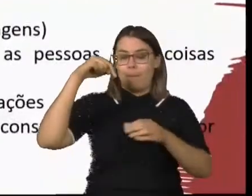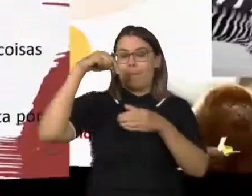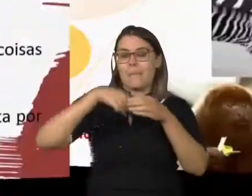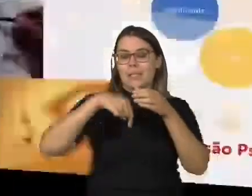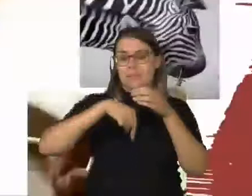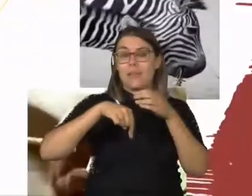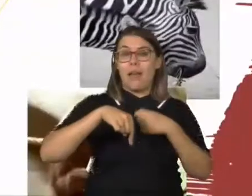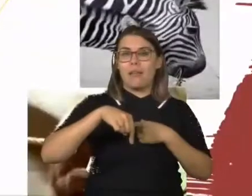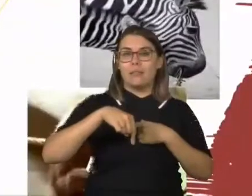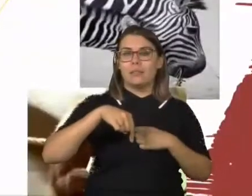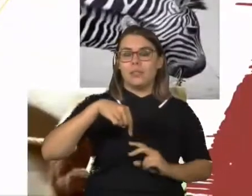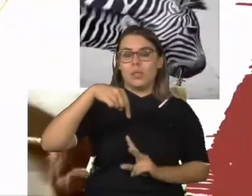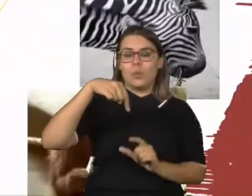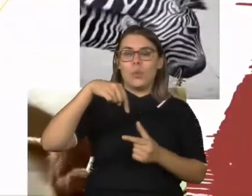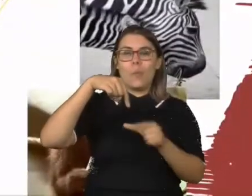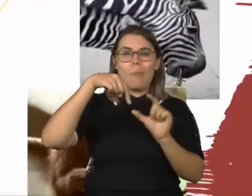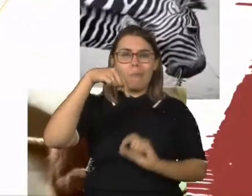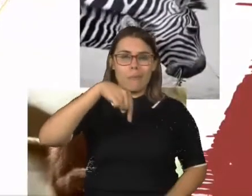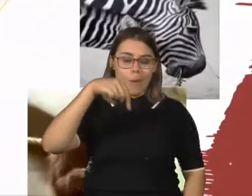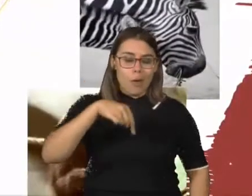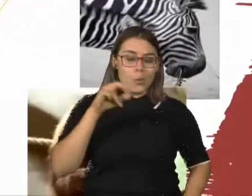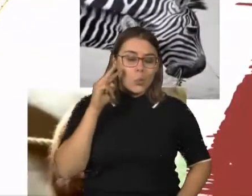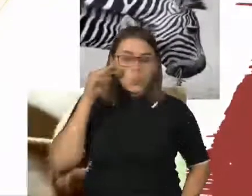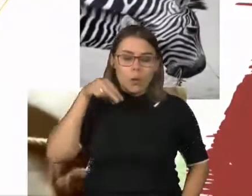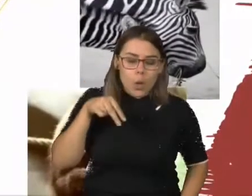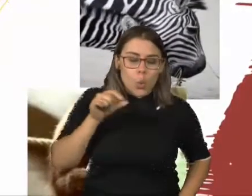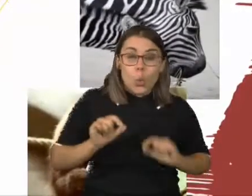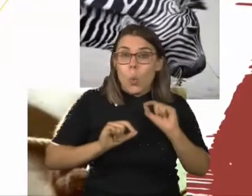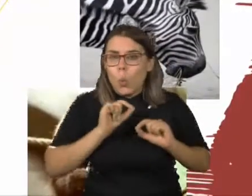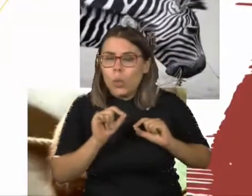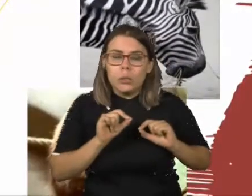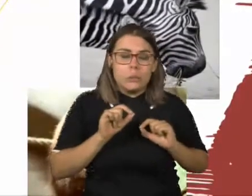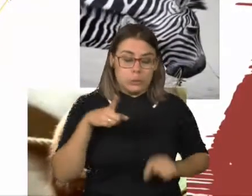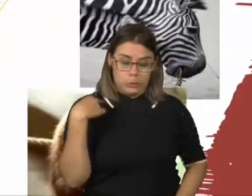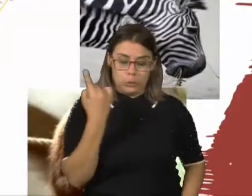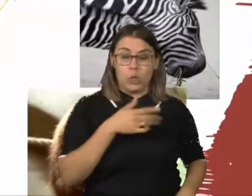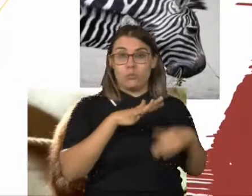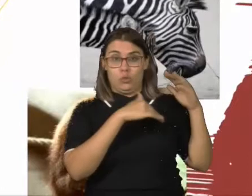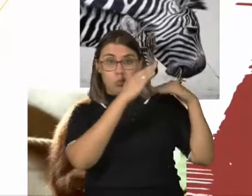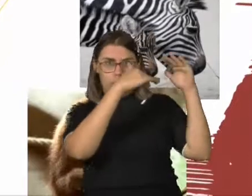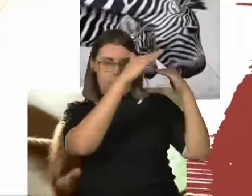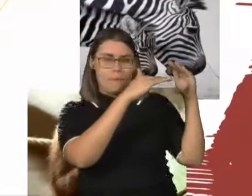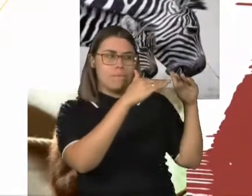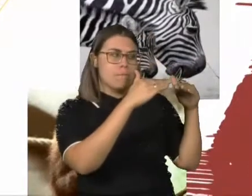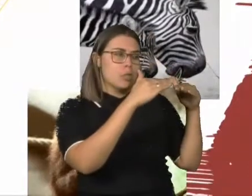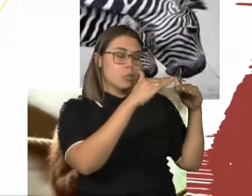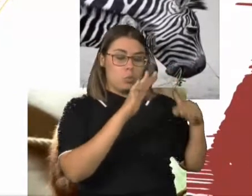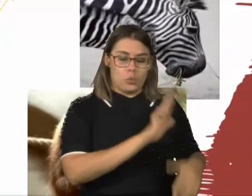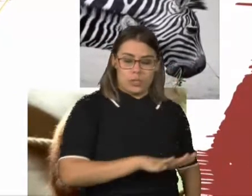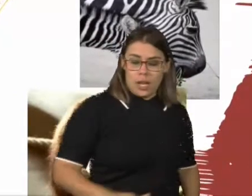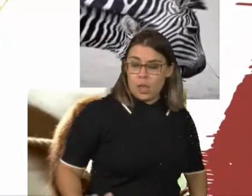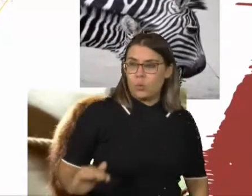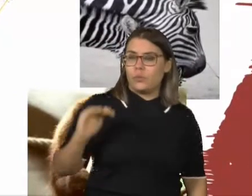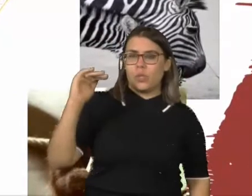indica que há uma dimensão psíquica estabelecida. Então, quando a gente fala de desenvolvimento infantil, a gente